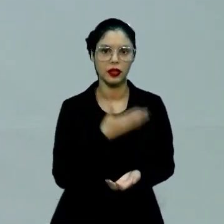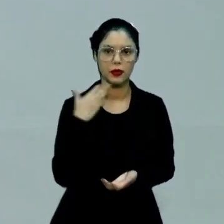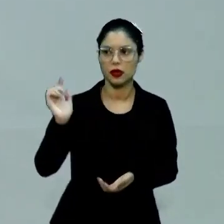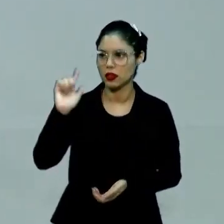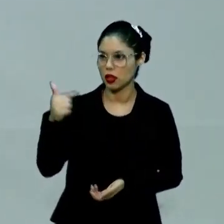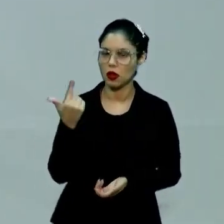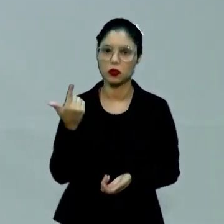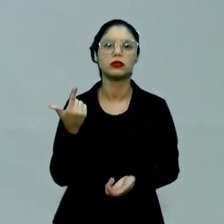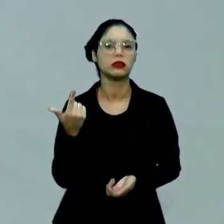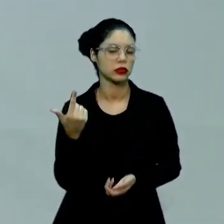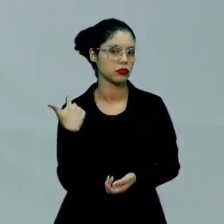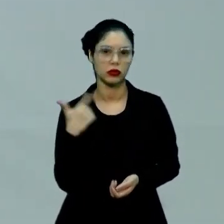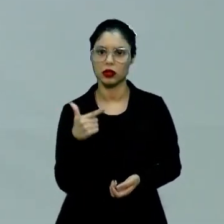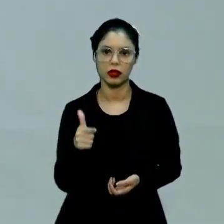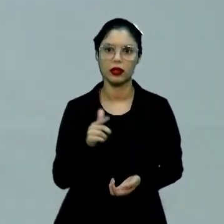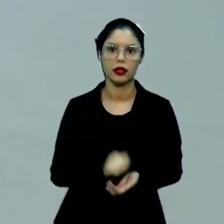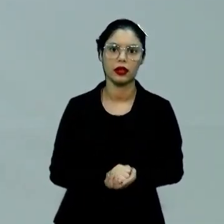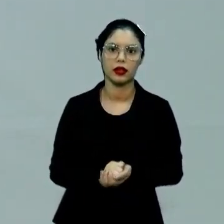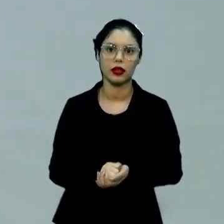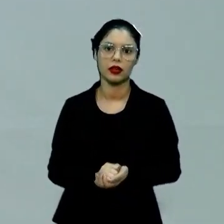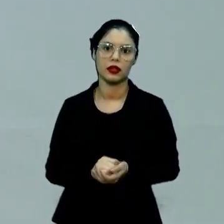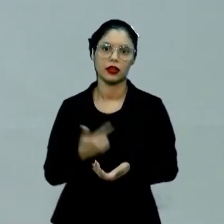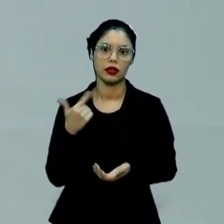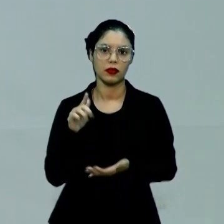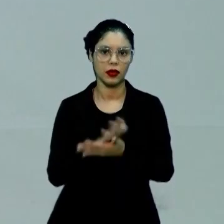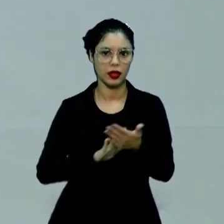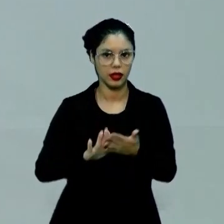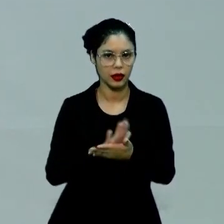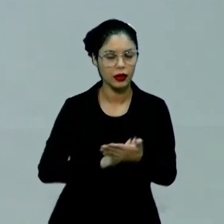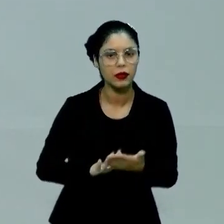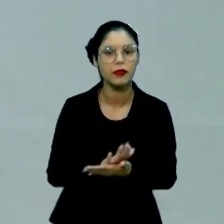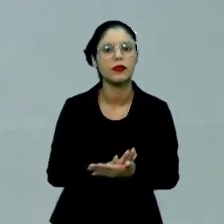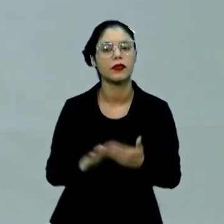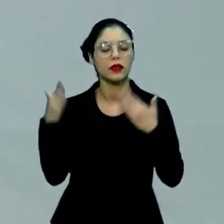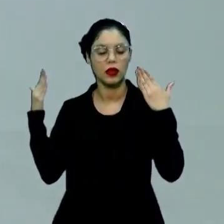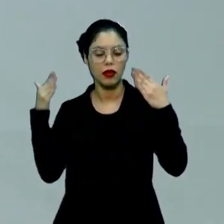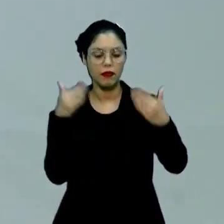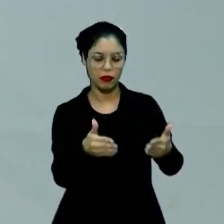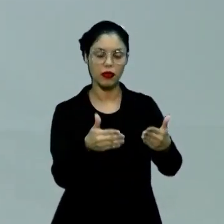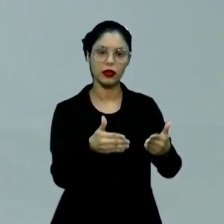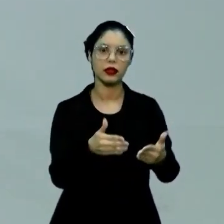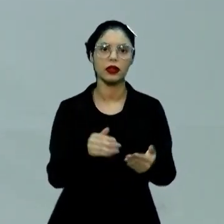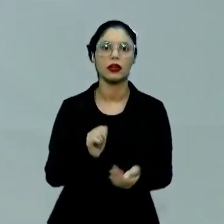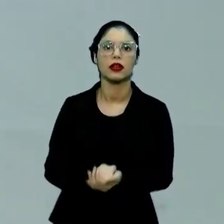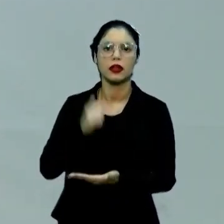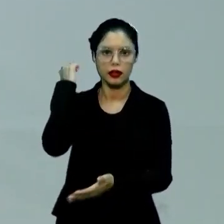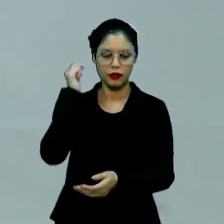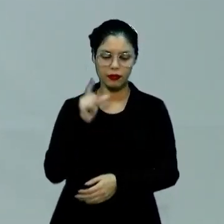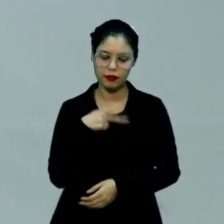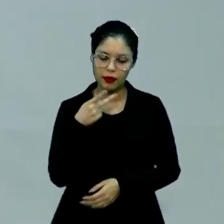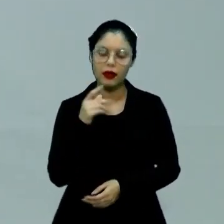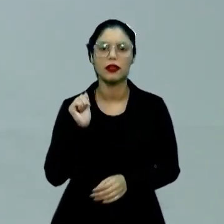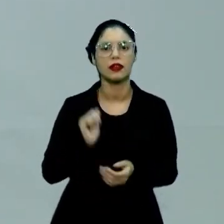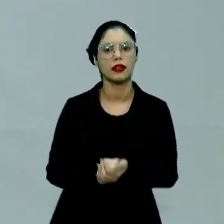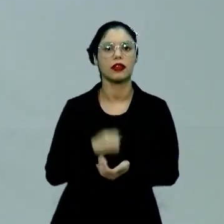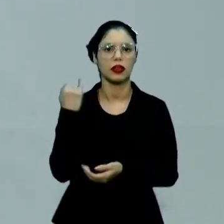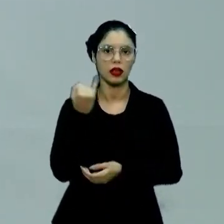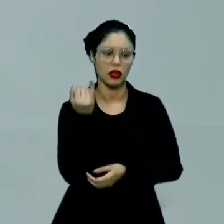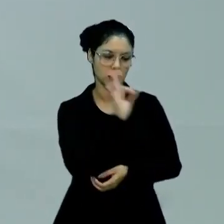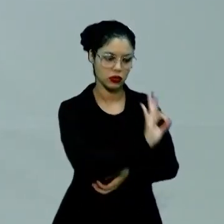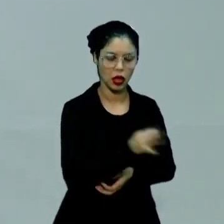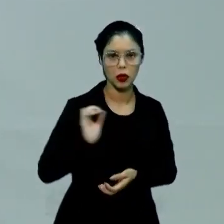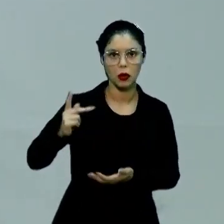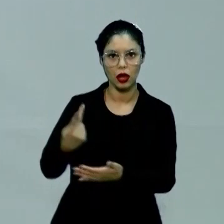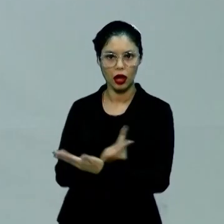que a outra, não existe uma hegemonia, não há algo que seja determinante e definido de certo ou